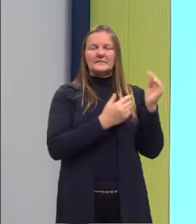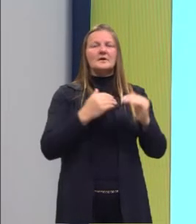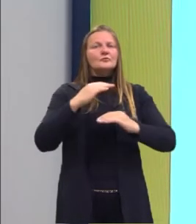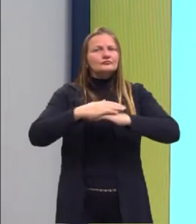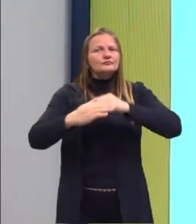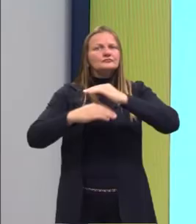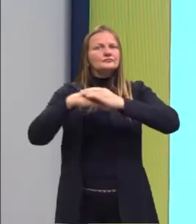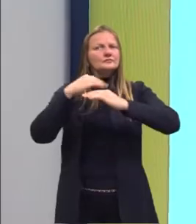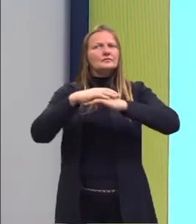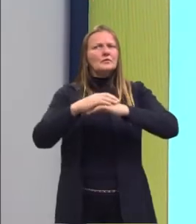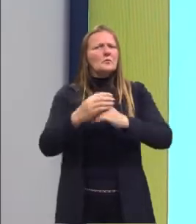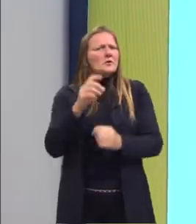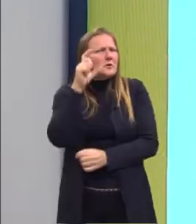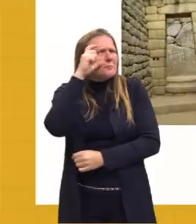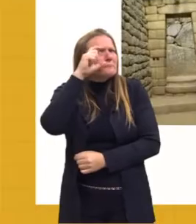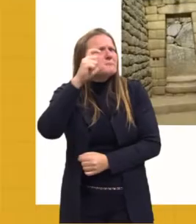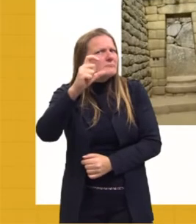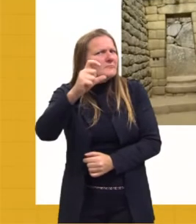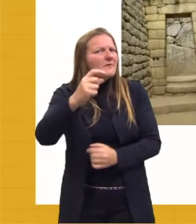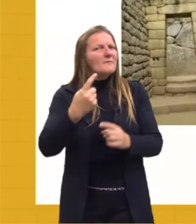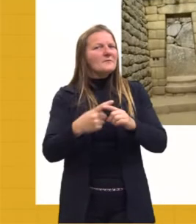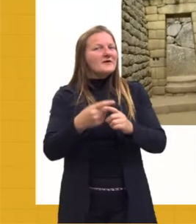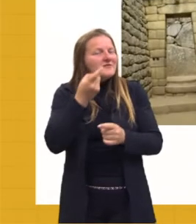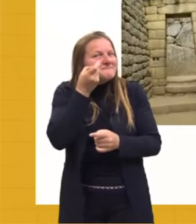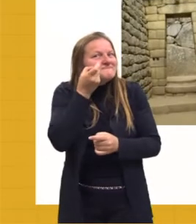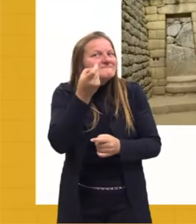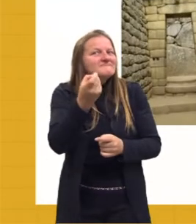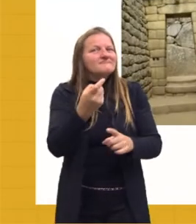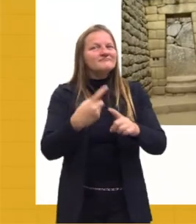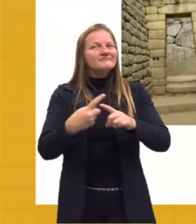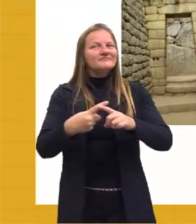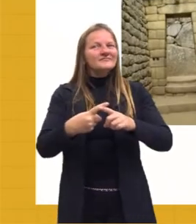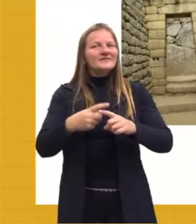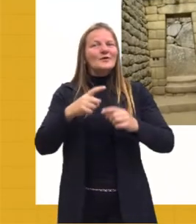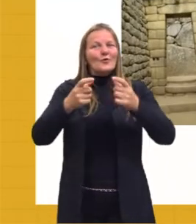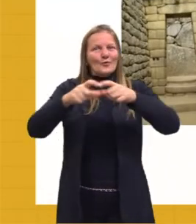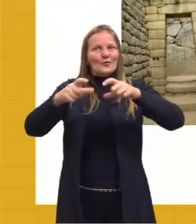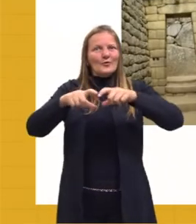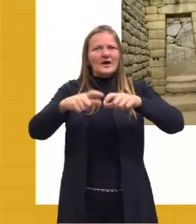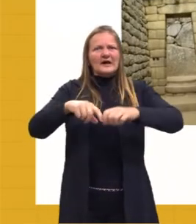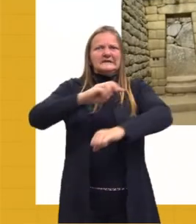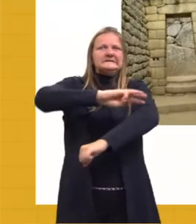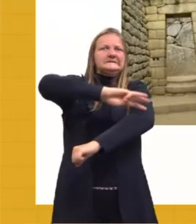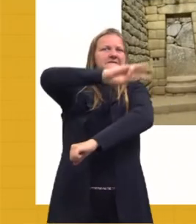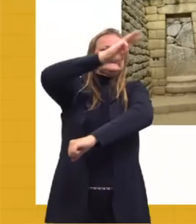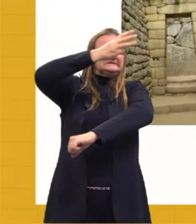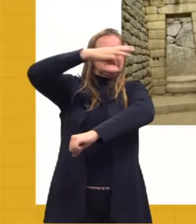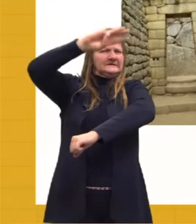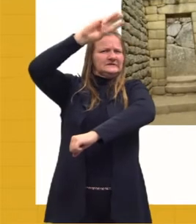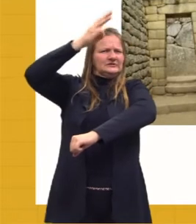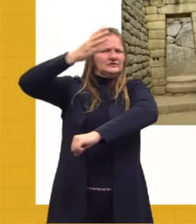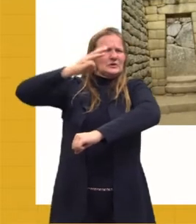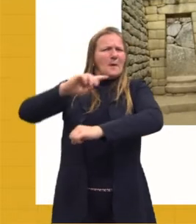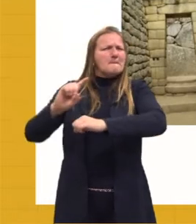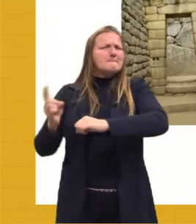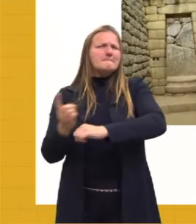Isso aqui também é muito curioso, gente. Muito interessante. porque, devido ao lugar onde os incas estavam